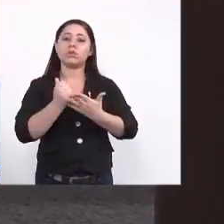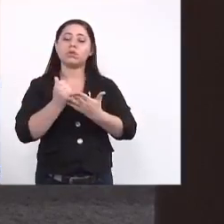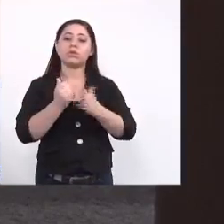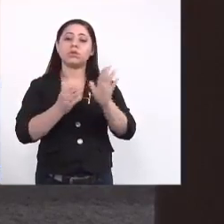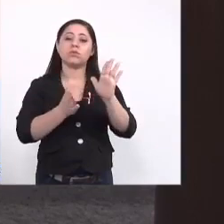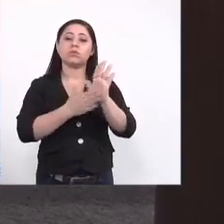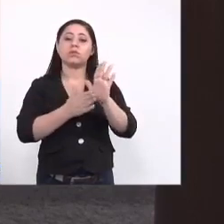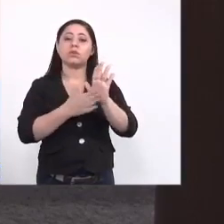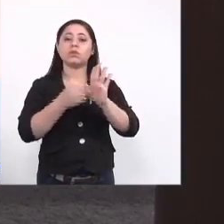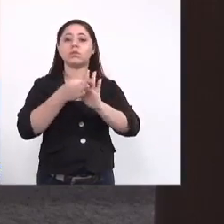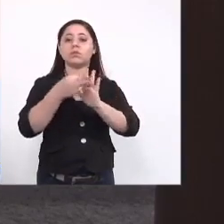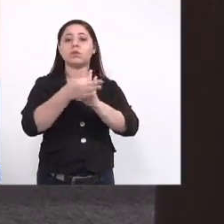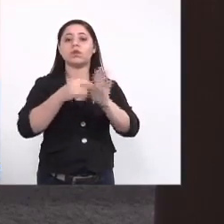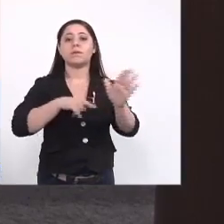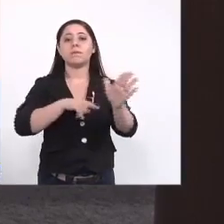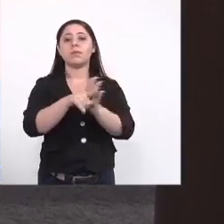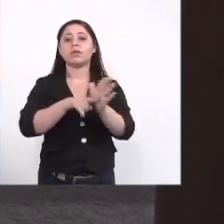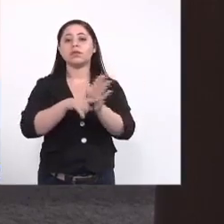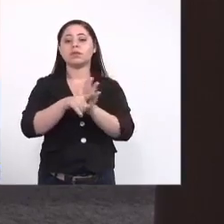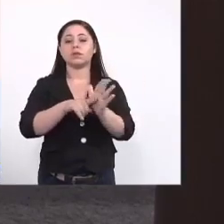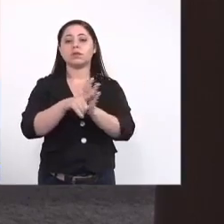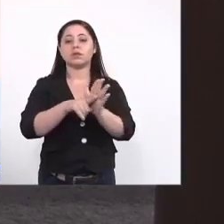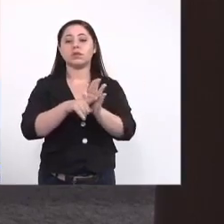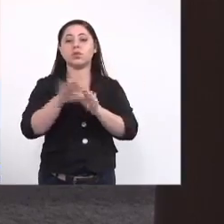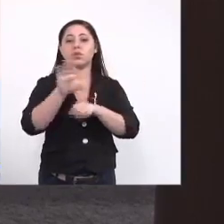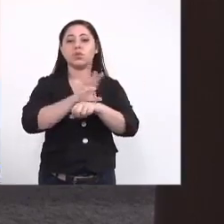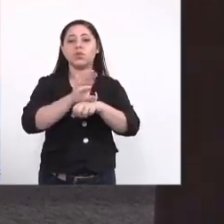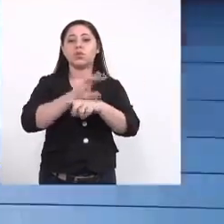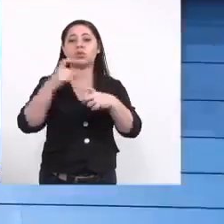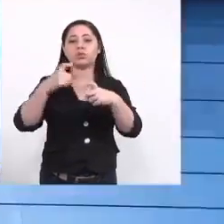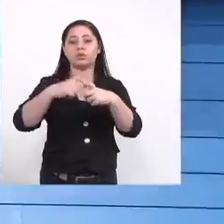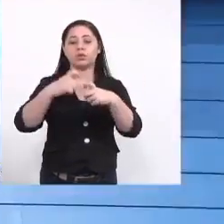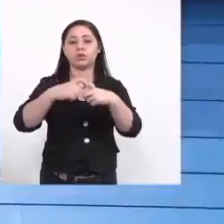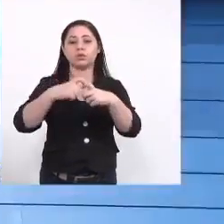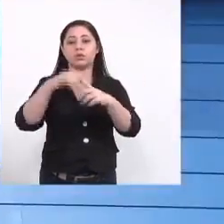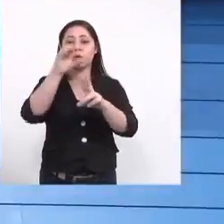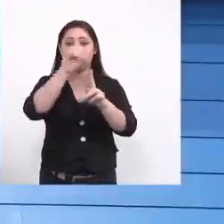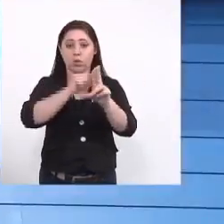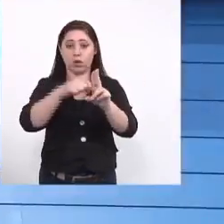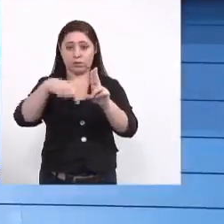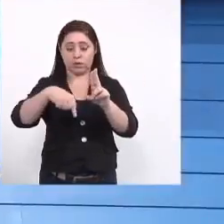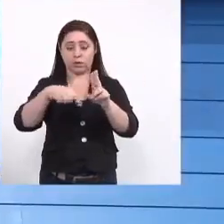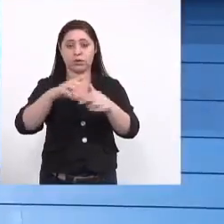proposta de pesquisa tá que o curso de medicina aqui da UEMES